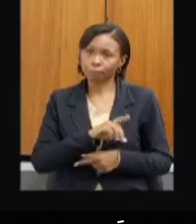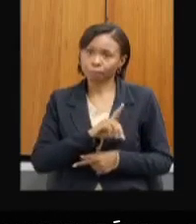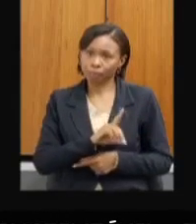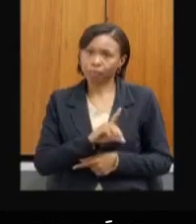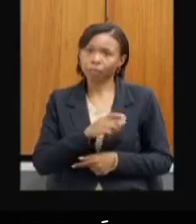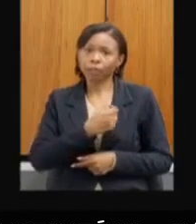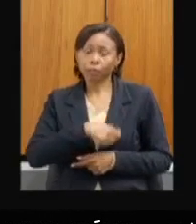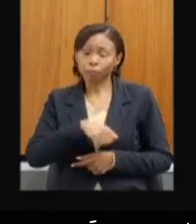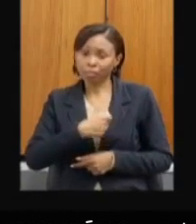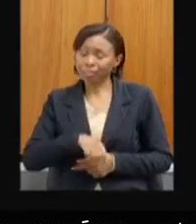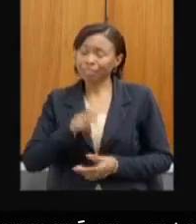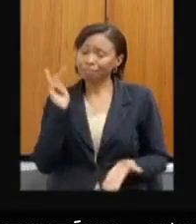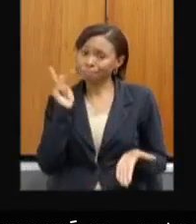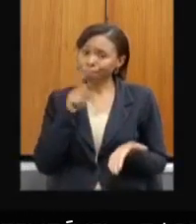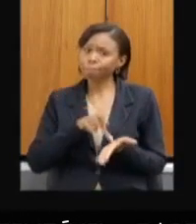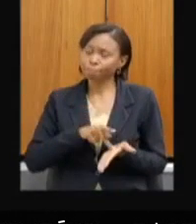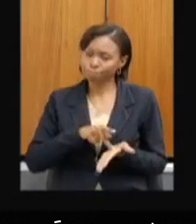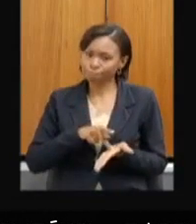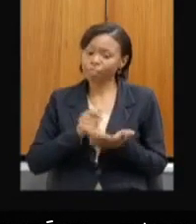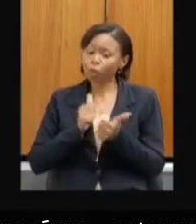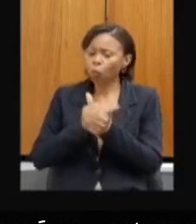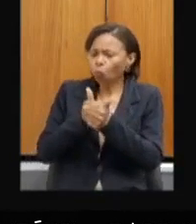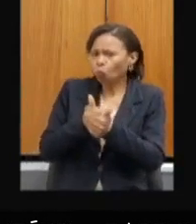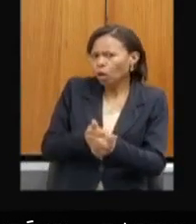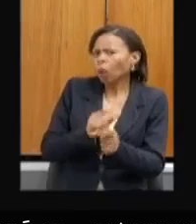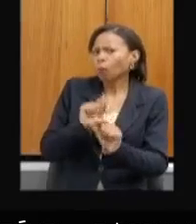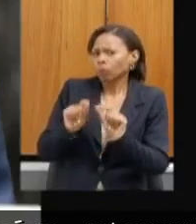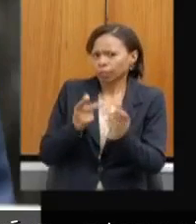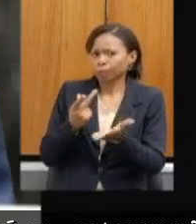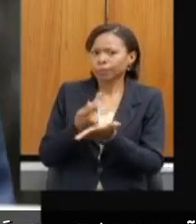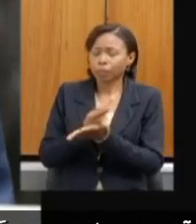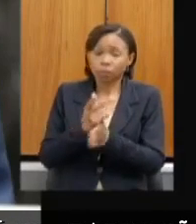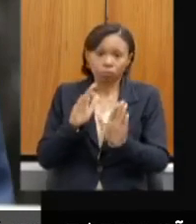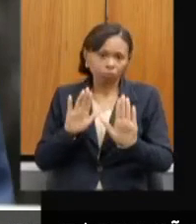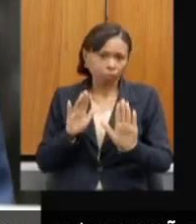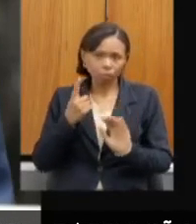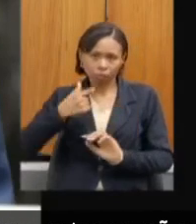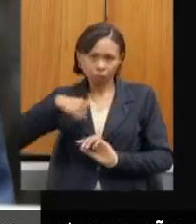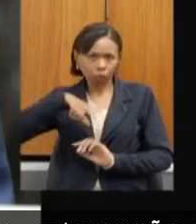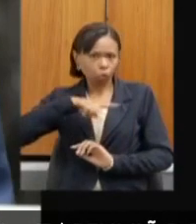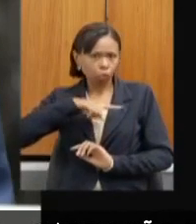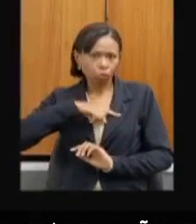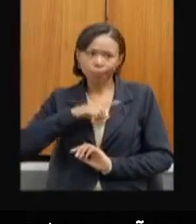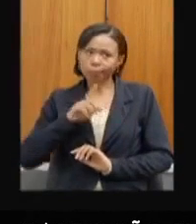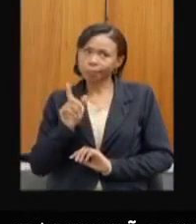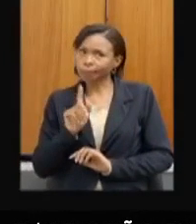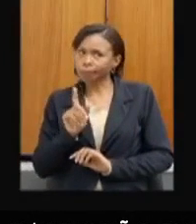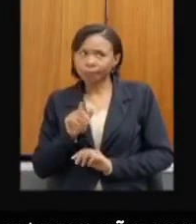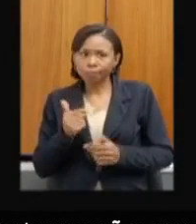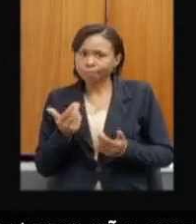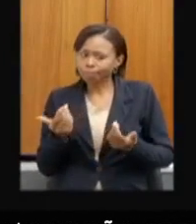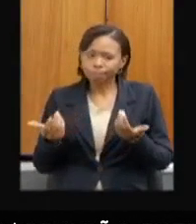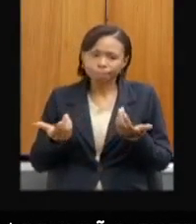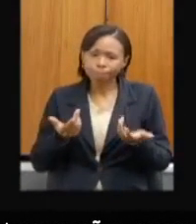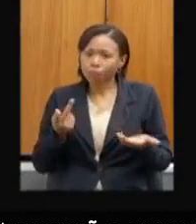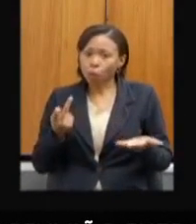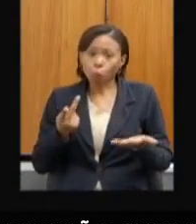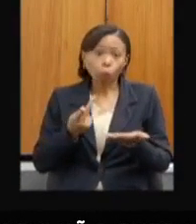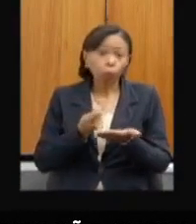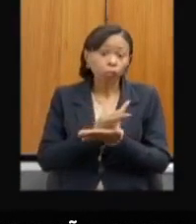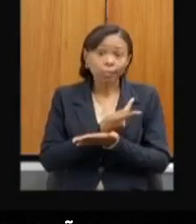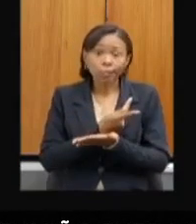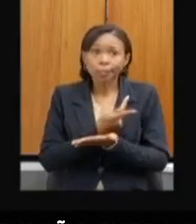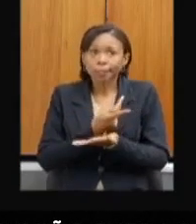efetivamente acompanhar isso que está acontecendo. Claro que nós não vamos querer que as coisas aconteçam de